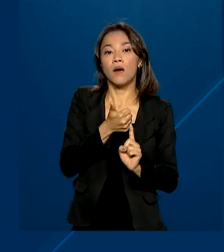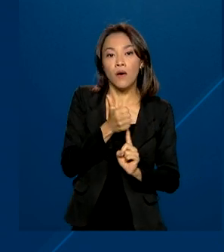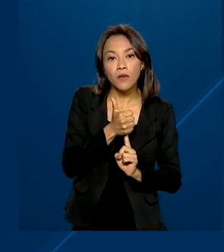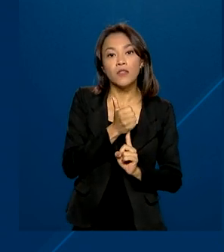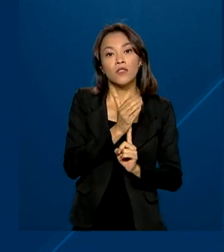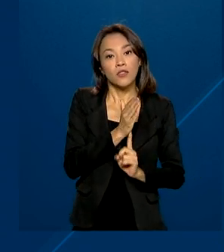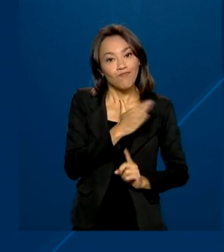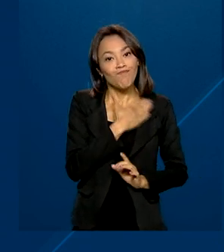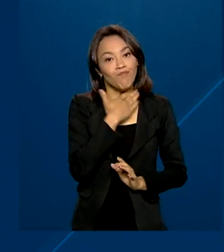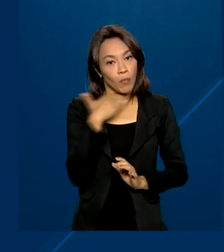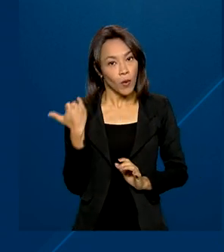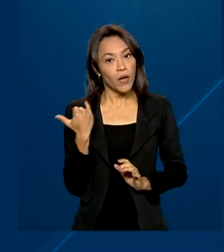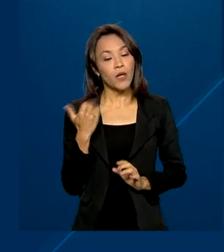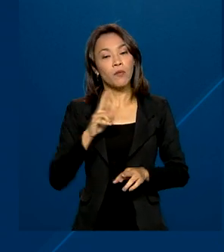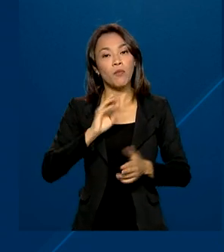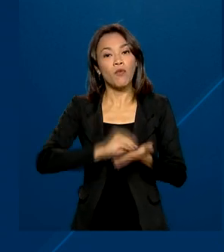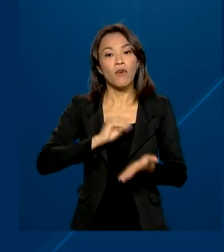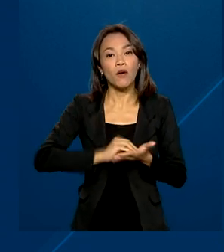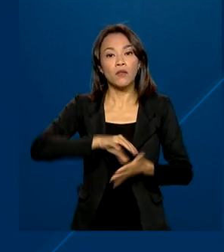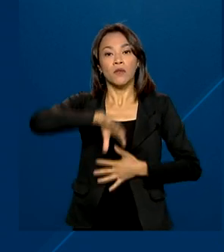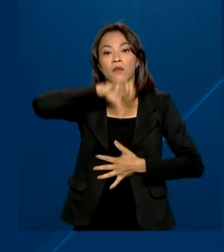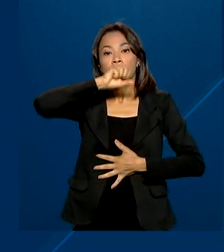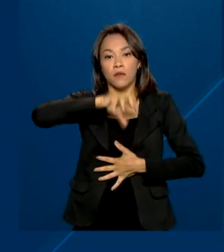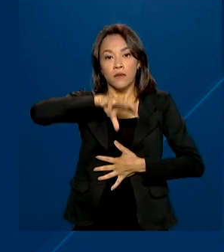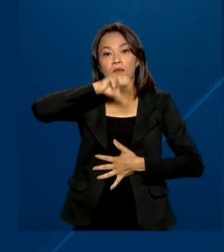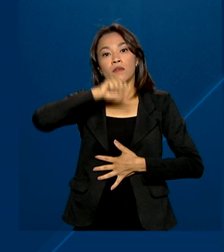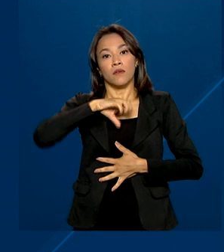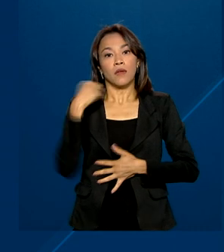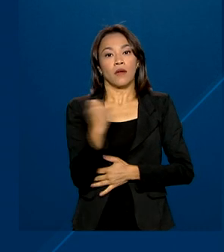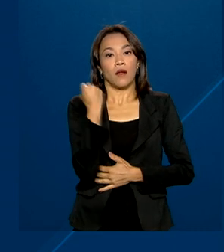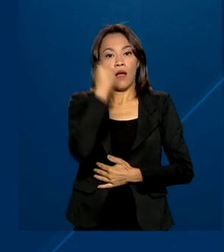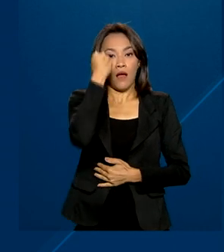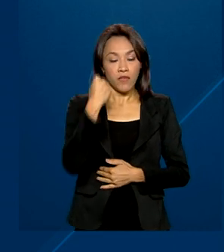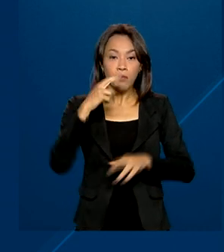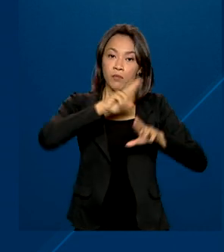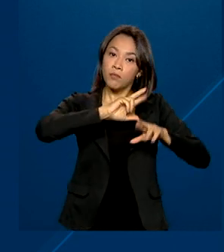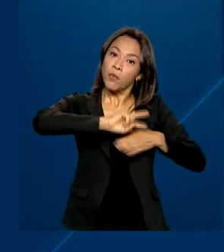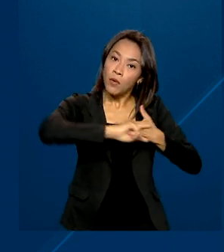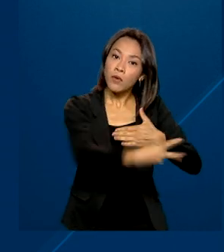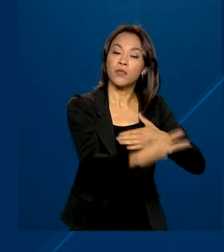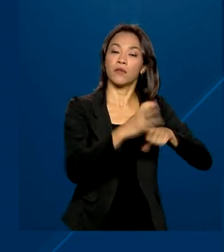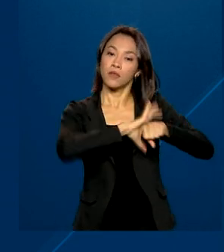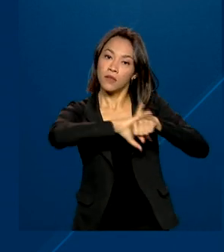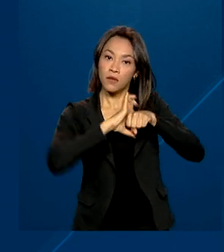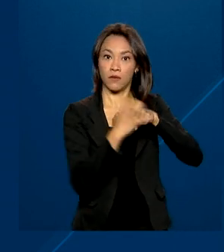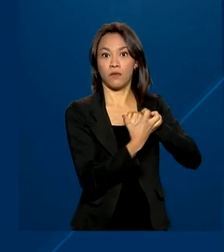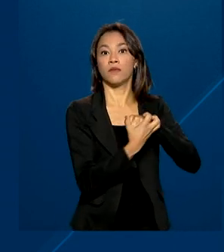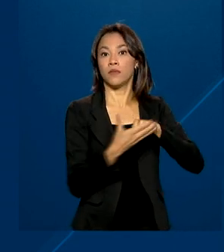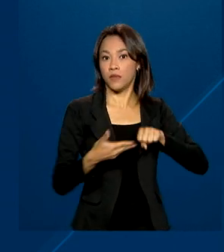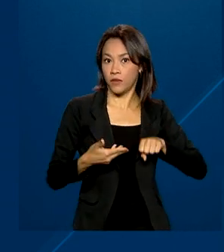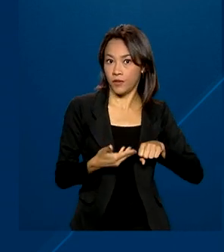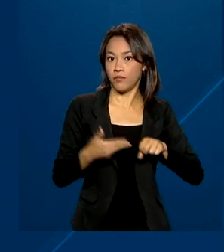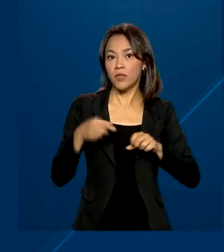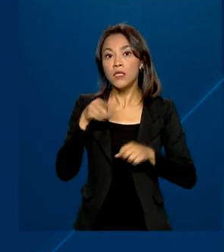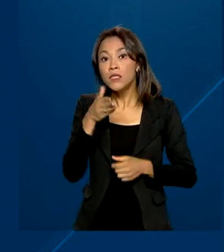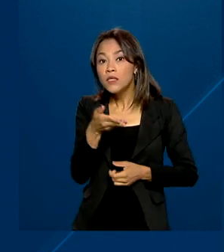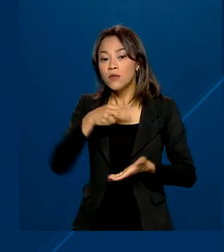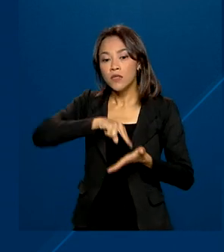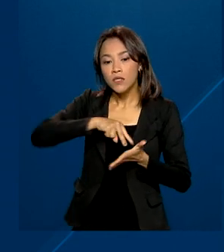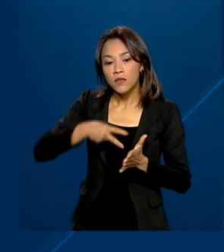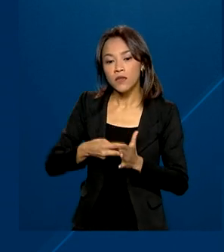morreram por síndrome respiratória aguda grave em decorrência da Covid-19, o que representa